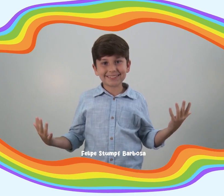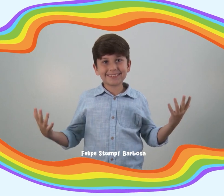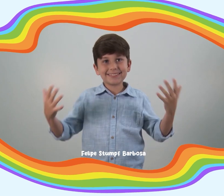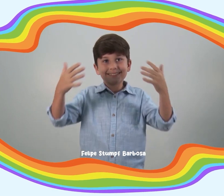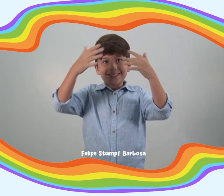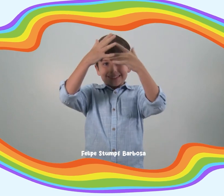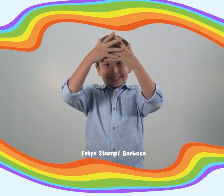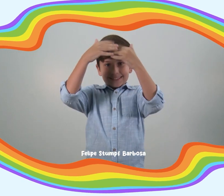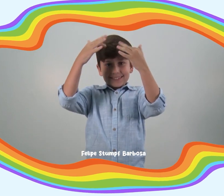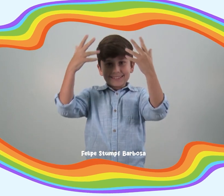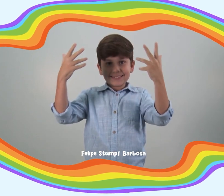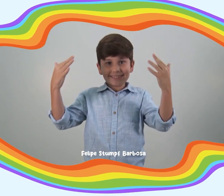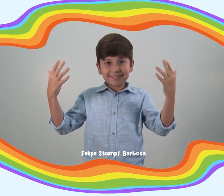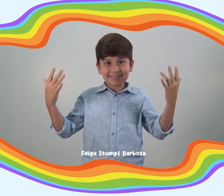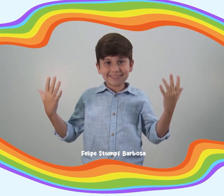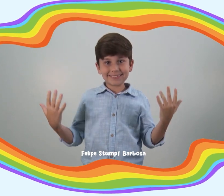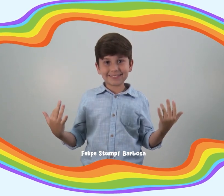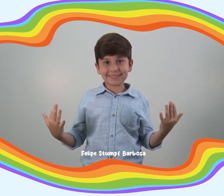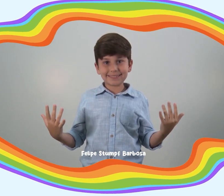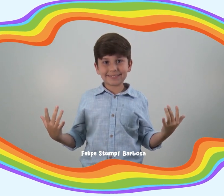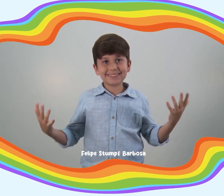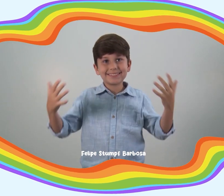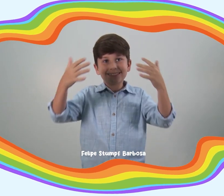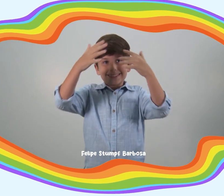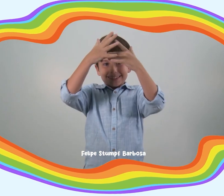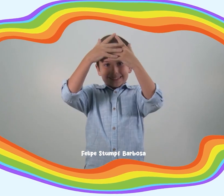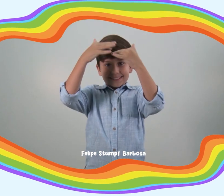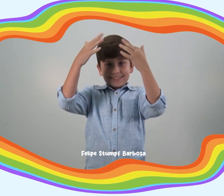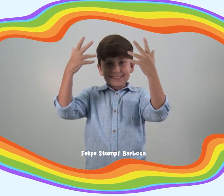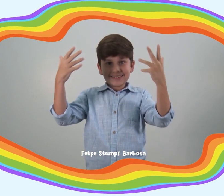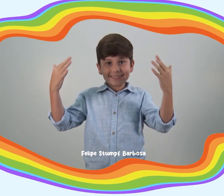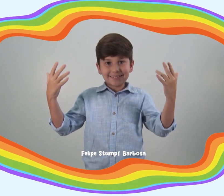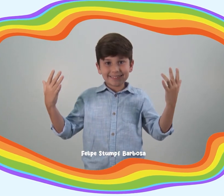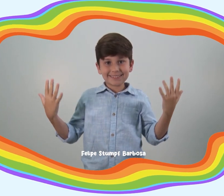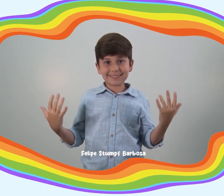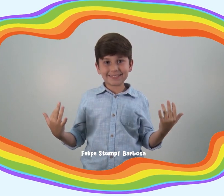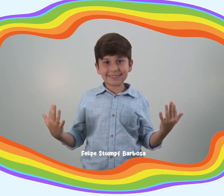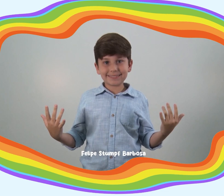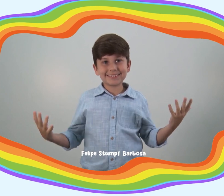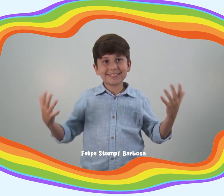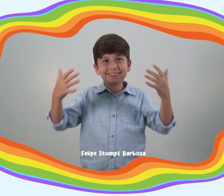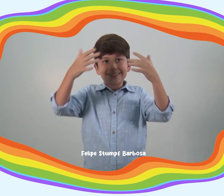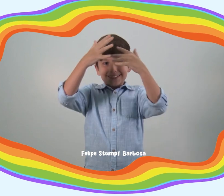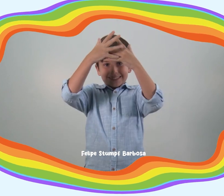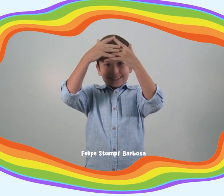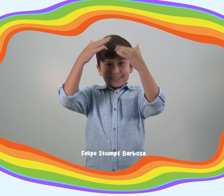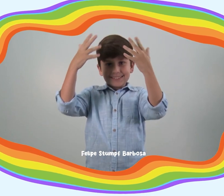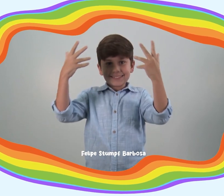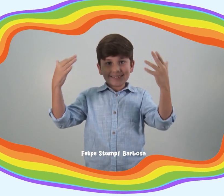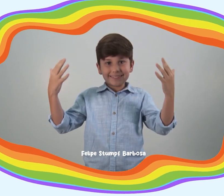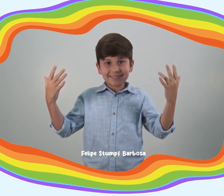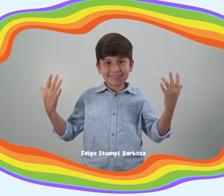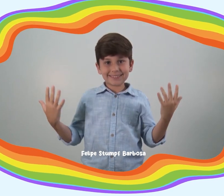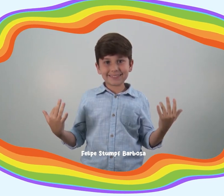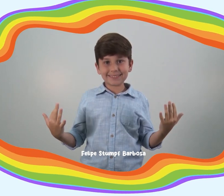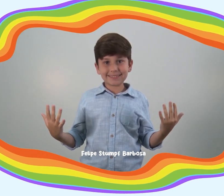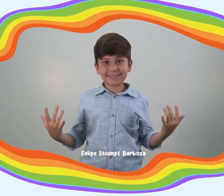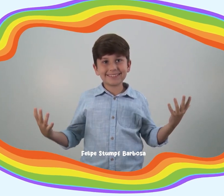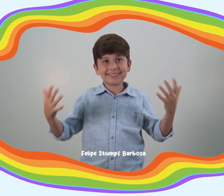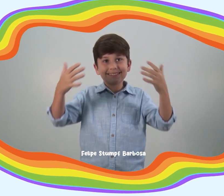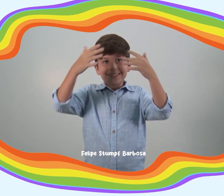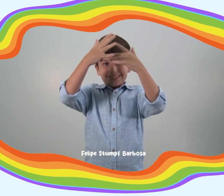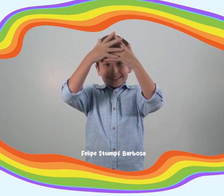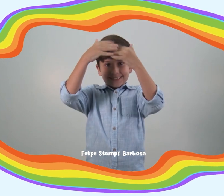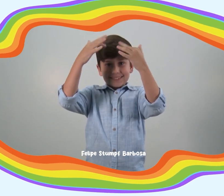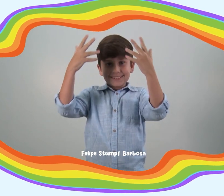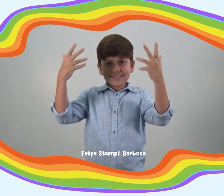dedos representando cores. Depois as duas mãos fazem esse movimento se afastando uma da outra no formato de